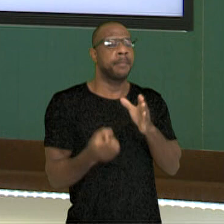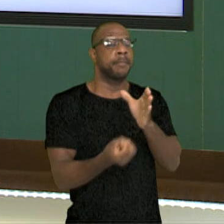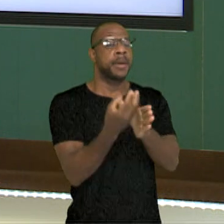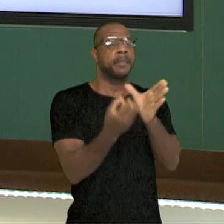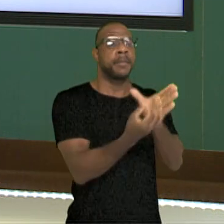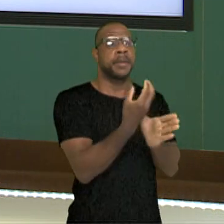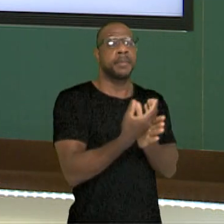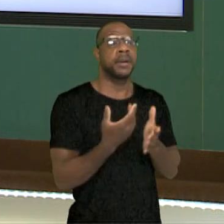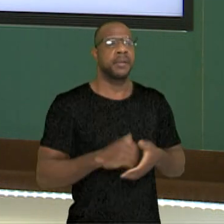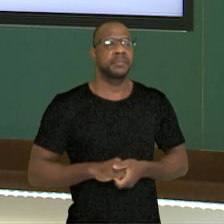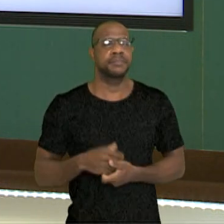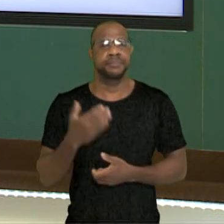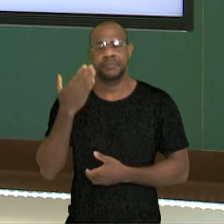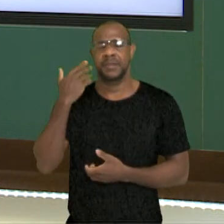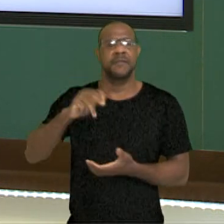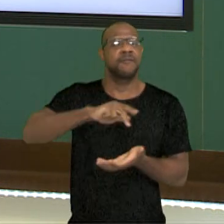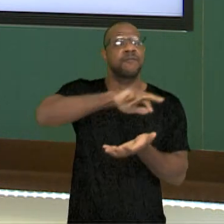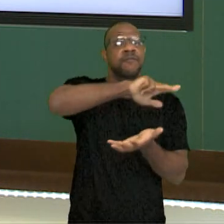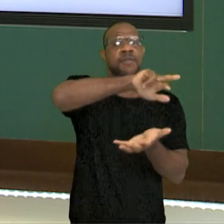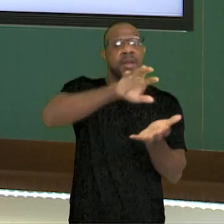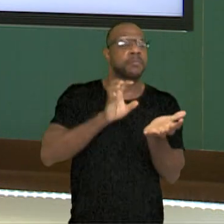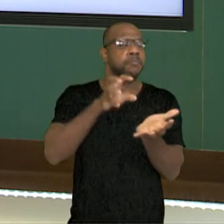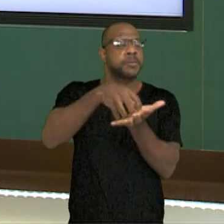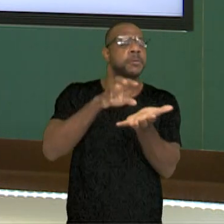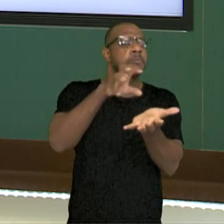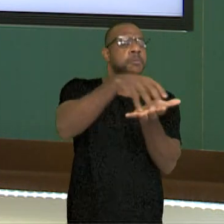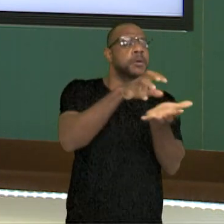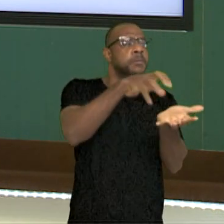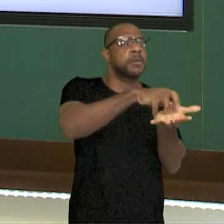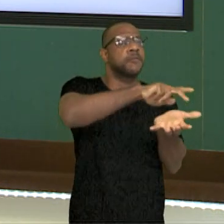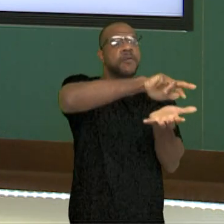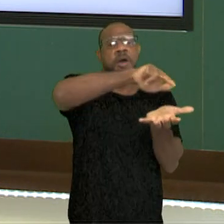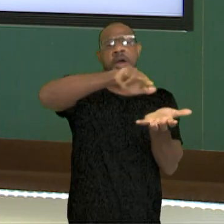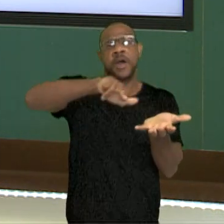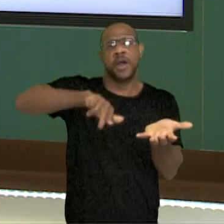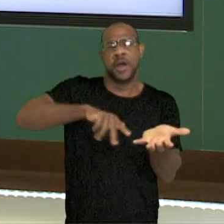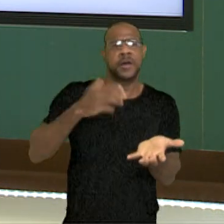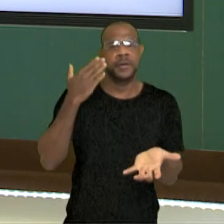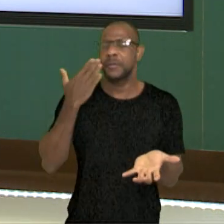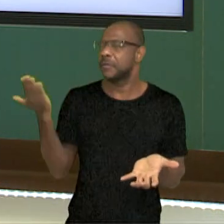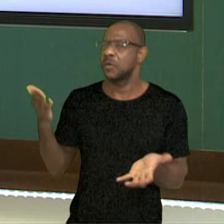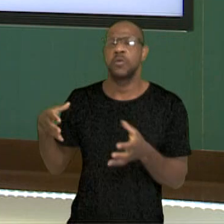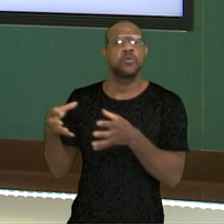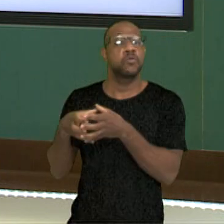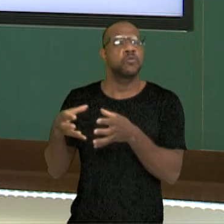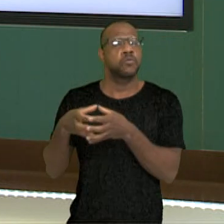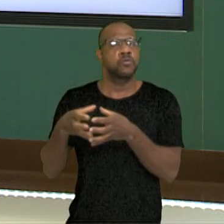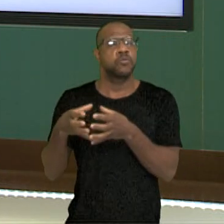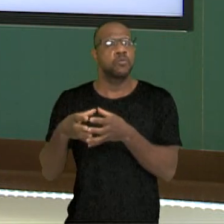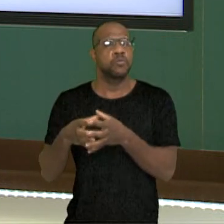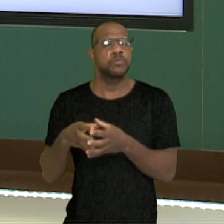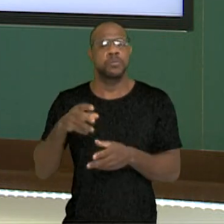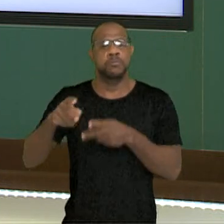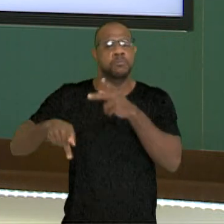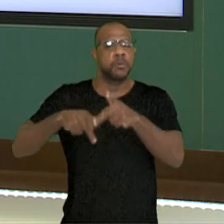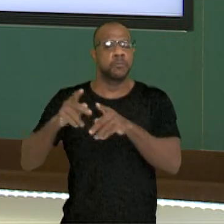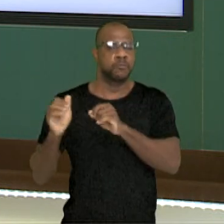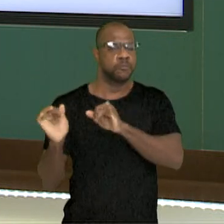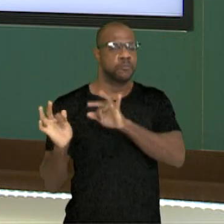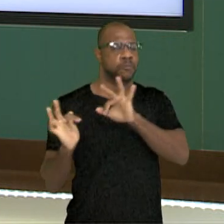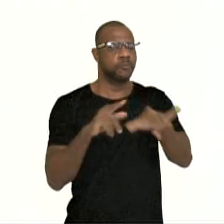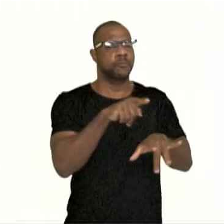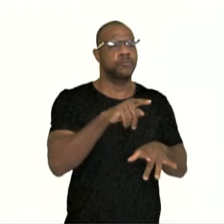o Reino Visigótico, na Península Ibérica, junto com os Suevos, a gente vai ter o Reino Franco,